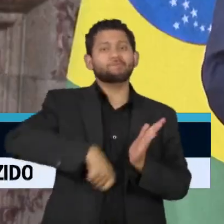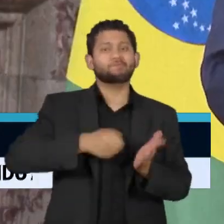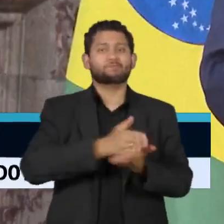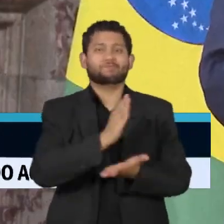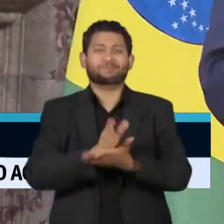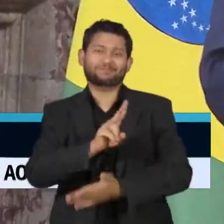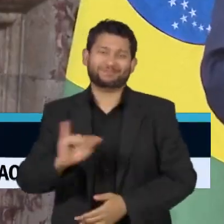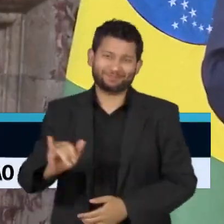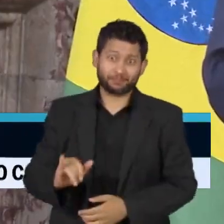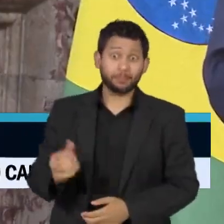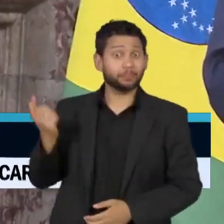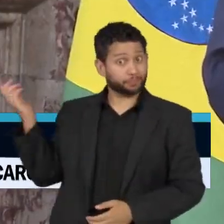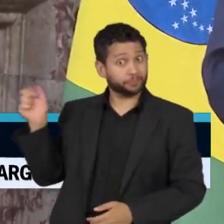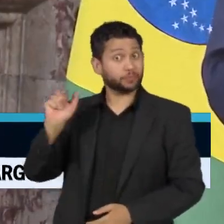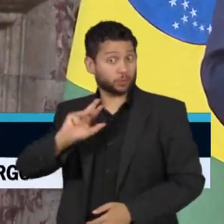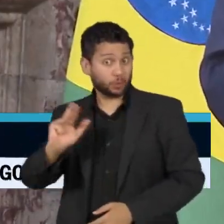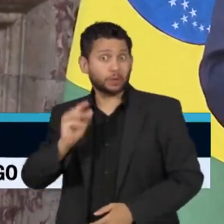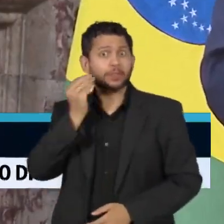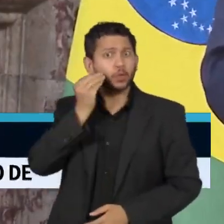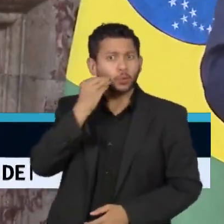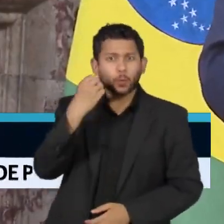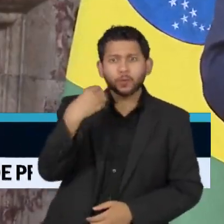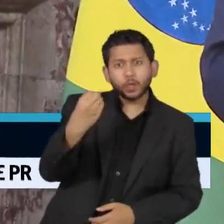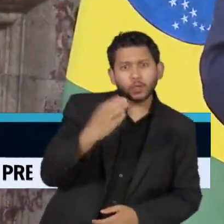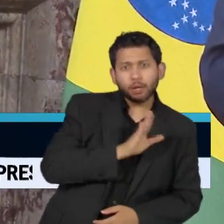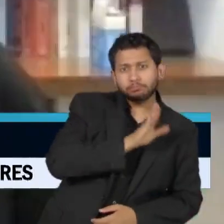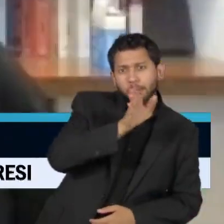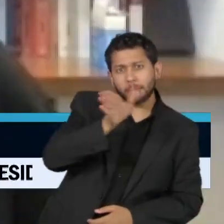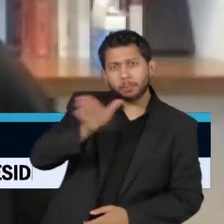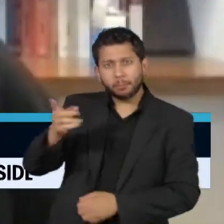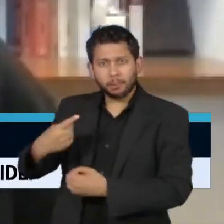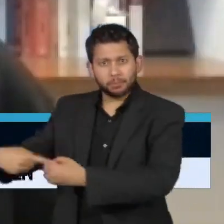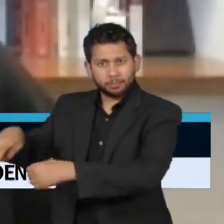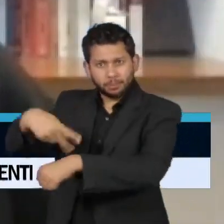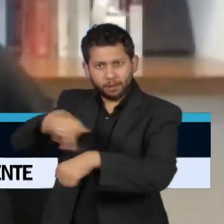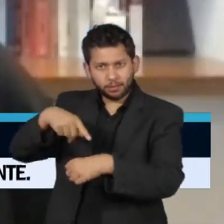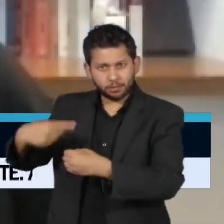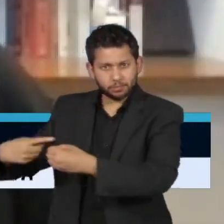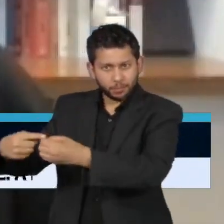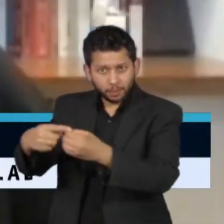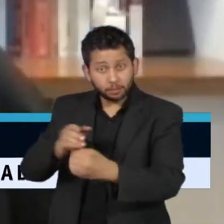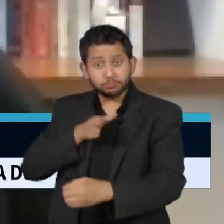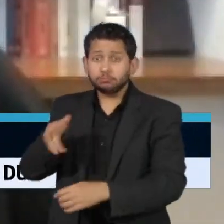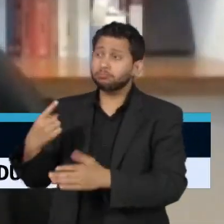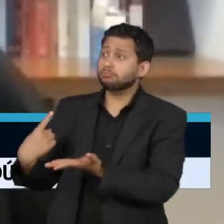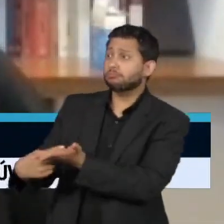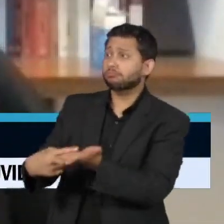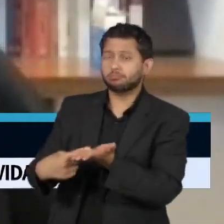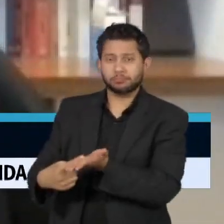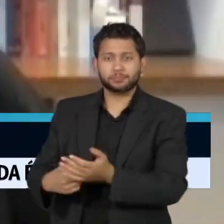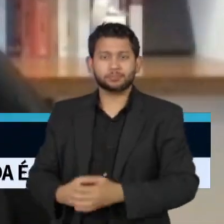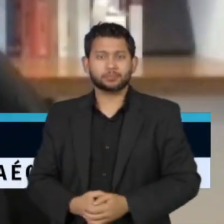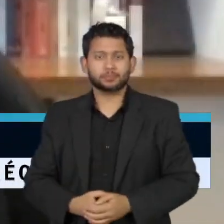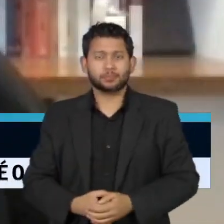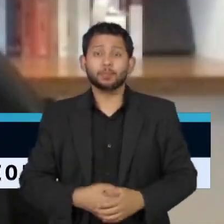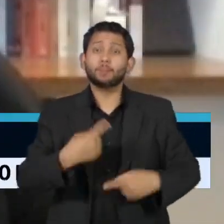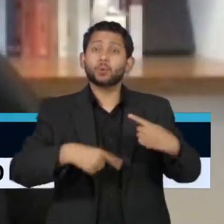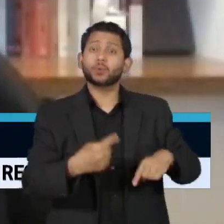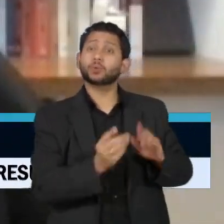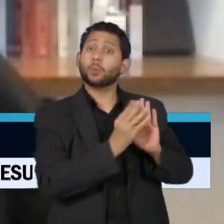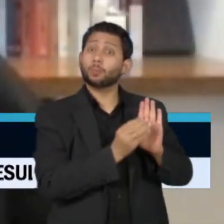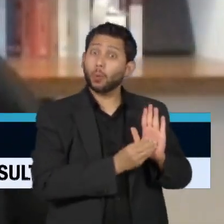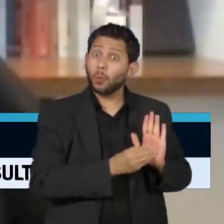petista tentou aparar as arestas nas viagens aos países vizinhos. As cláusulas políticas existentes têm que ser